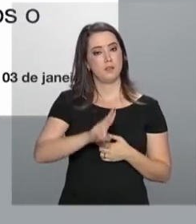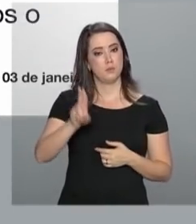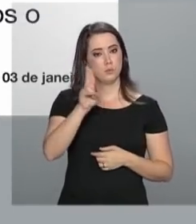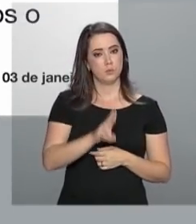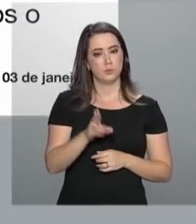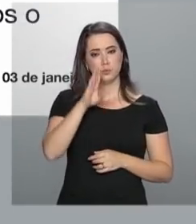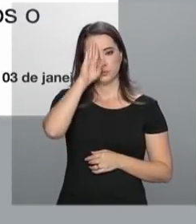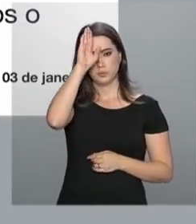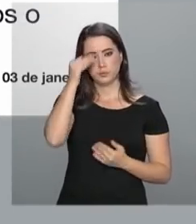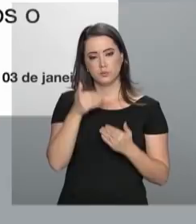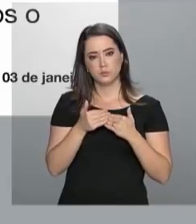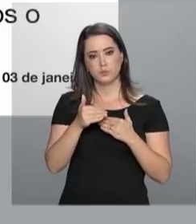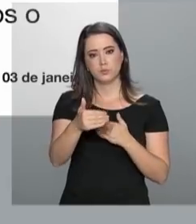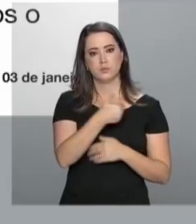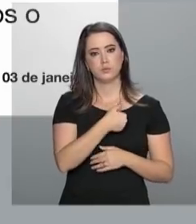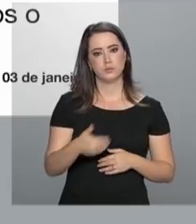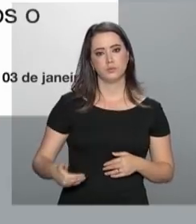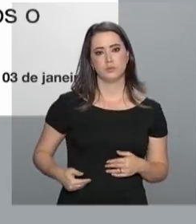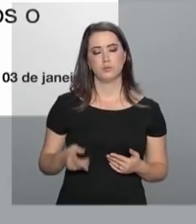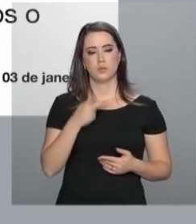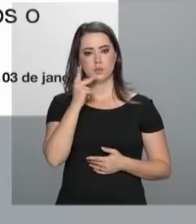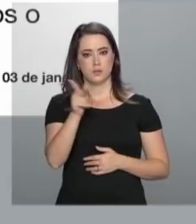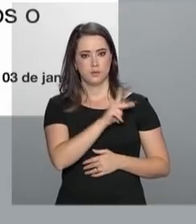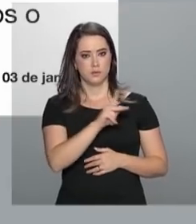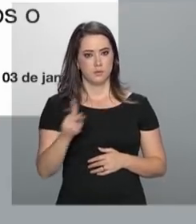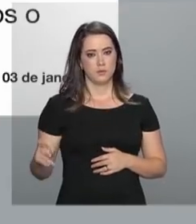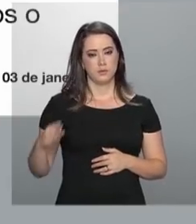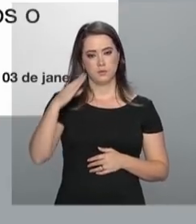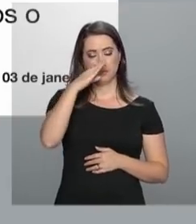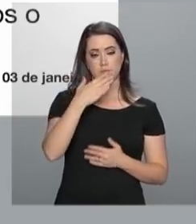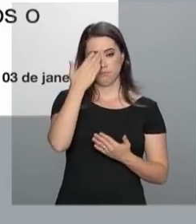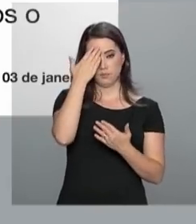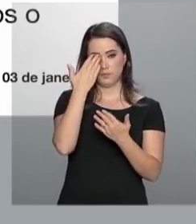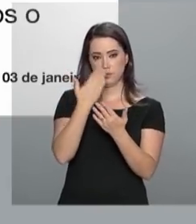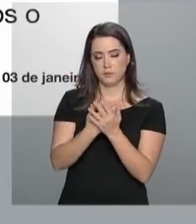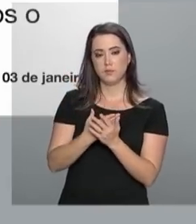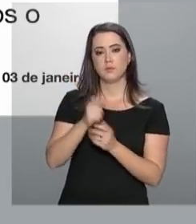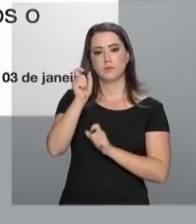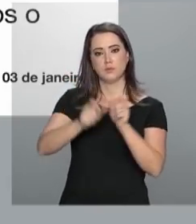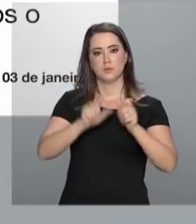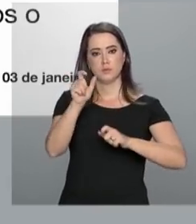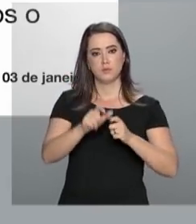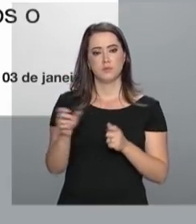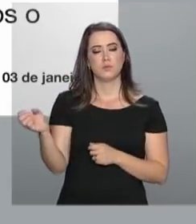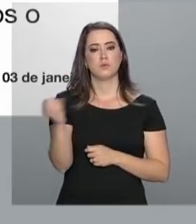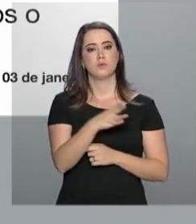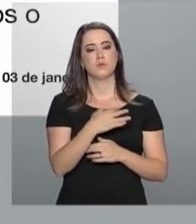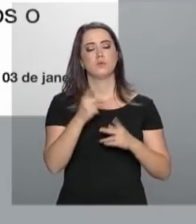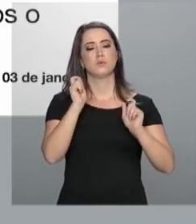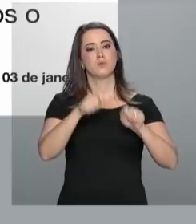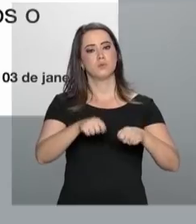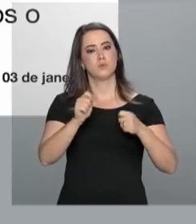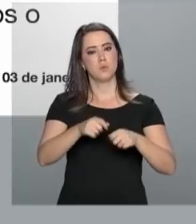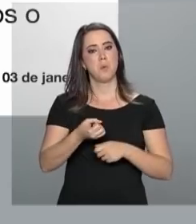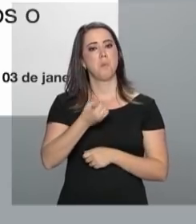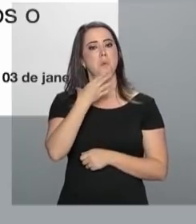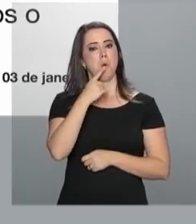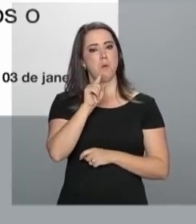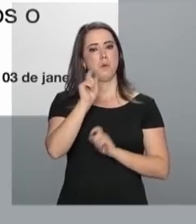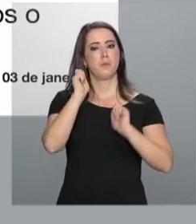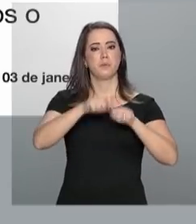serão priorizados no início do novo governo. Segundo o presidente, com a confiança do investidor sob condições